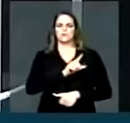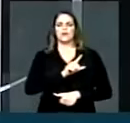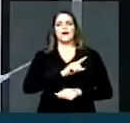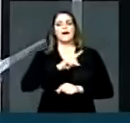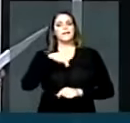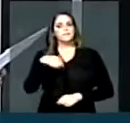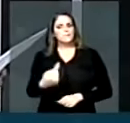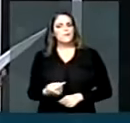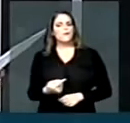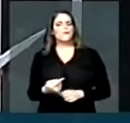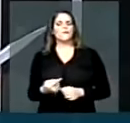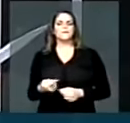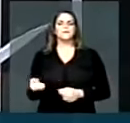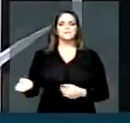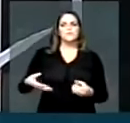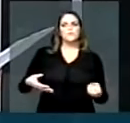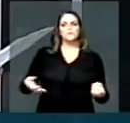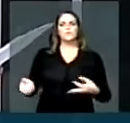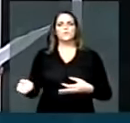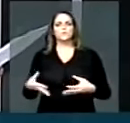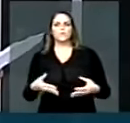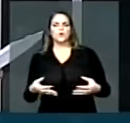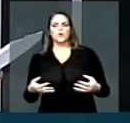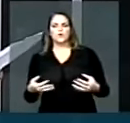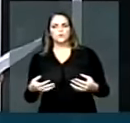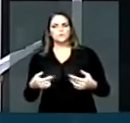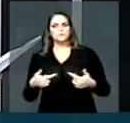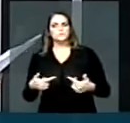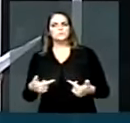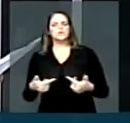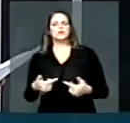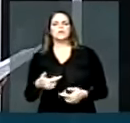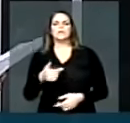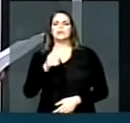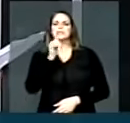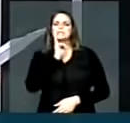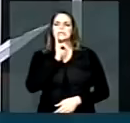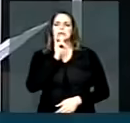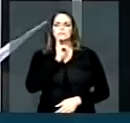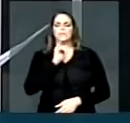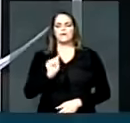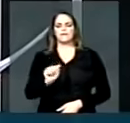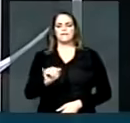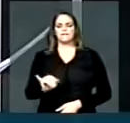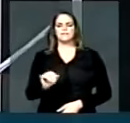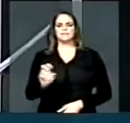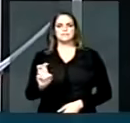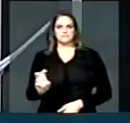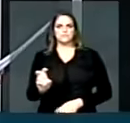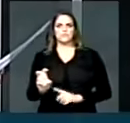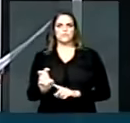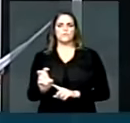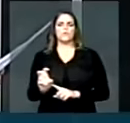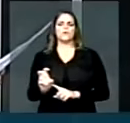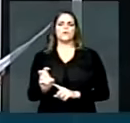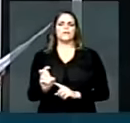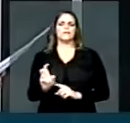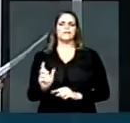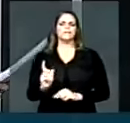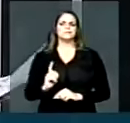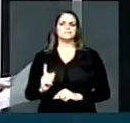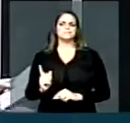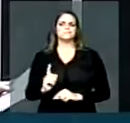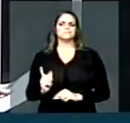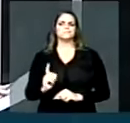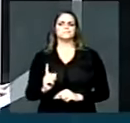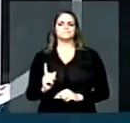Outras ações foram desenvolvidas, contrárias à Constituição Federal, dentre eles, o AI-5, que, de certa forma, permitiria